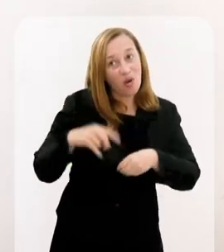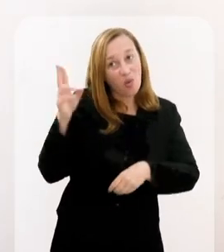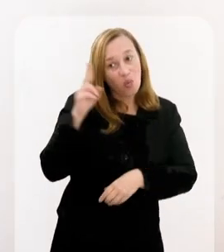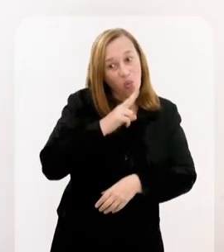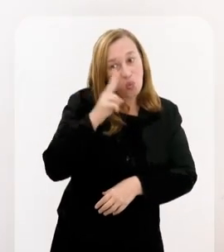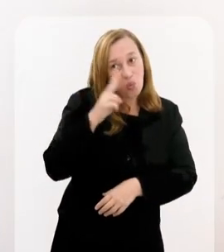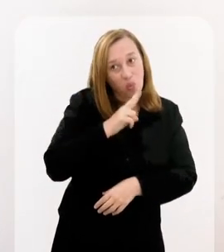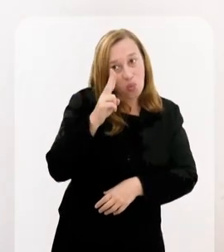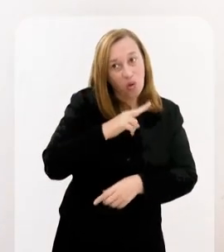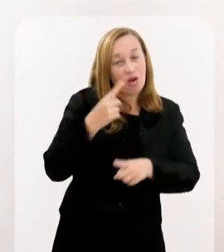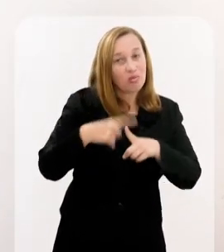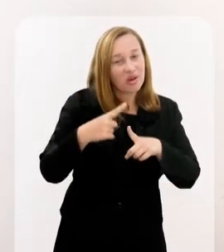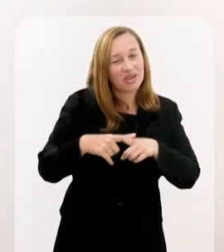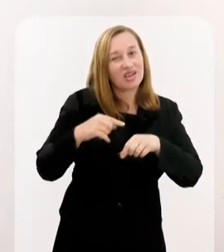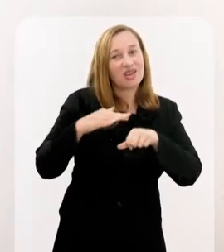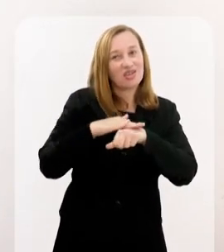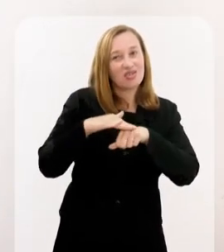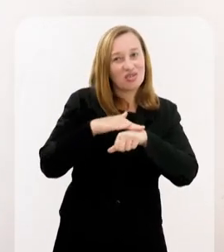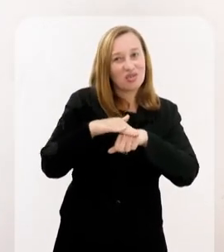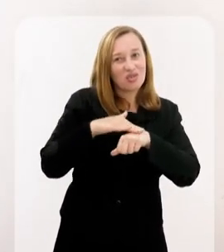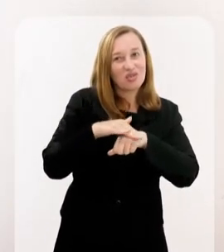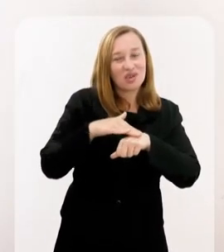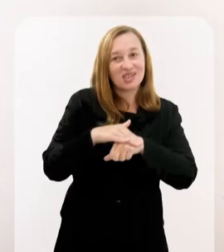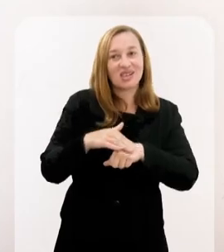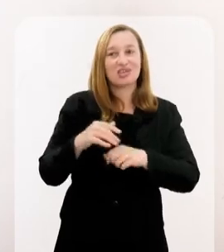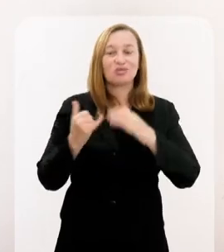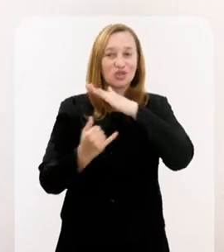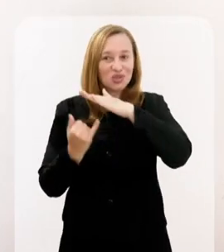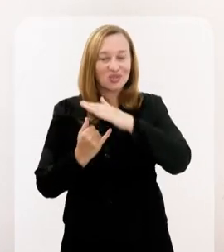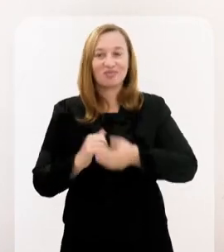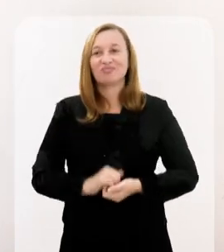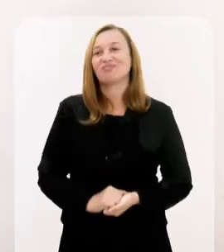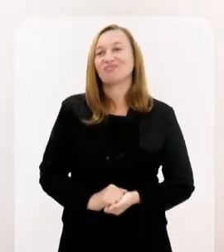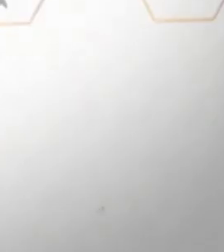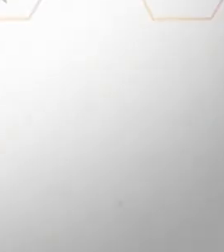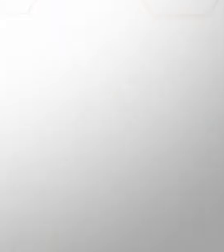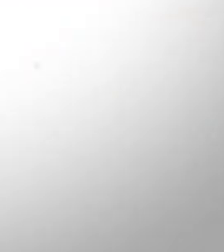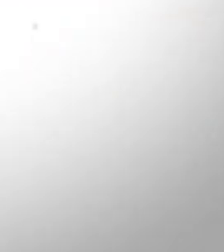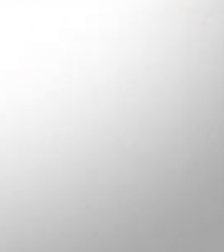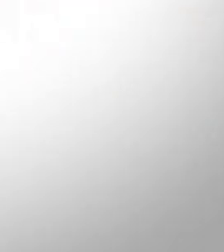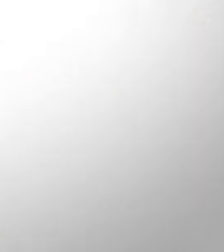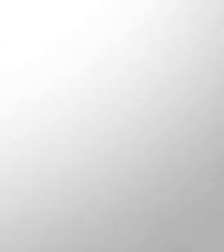e voltamos acelerado aqui, porque a gente já tem muita coisa para falar do instituto.